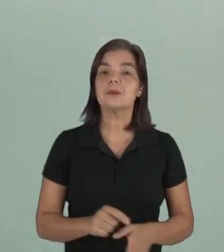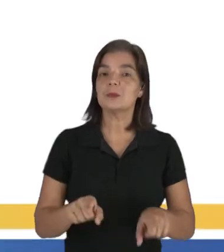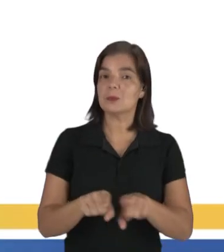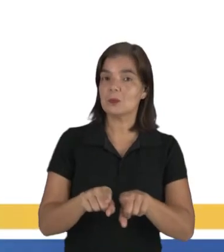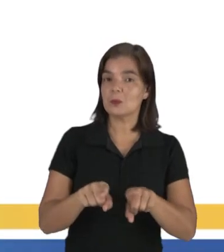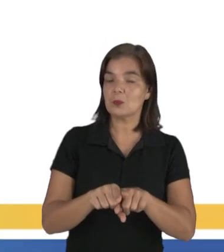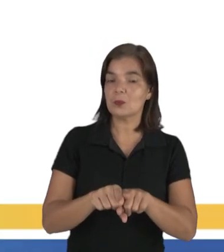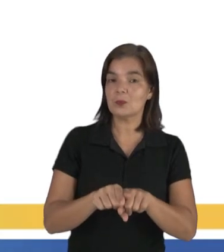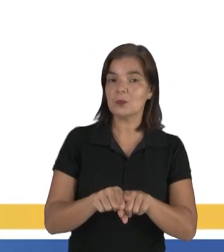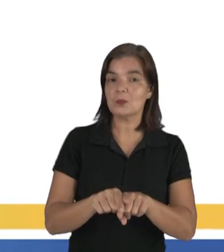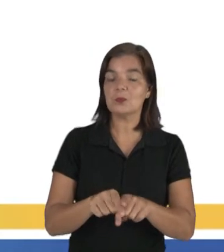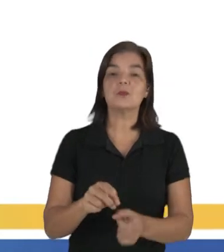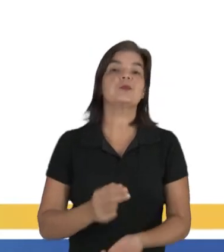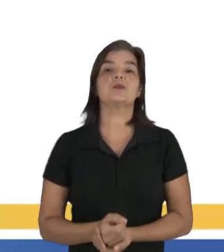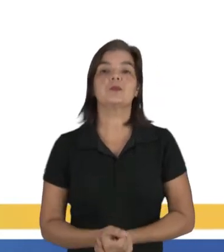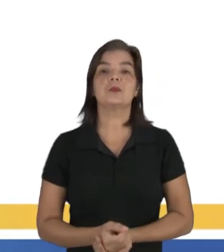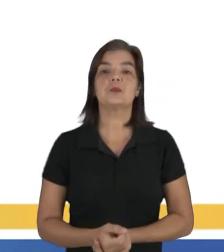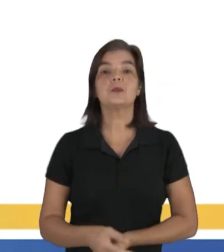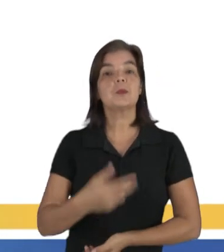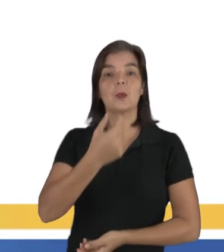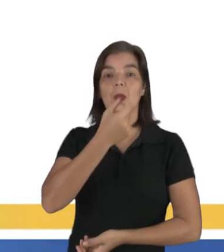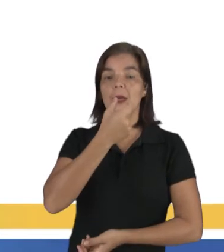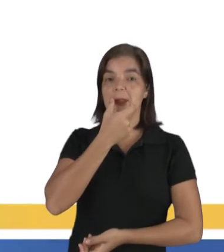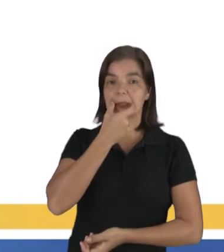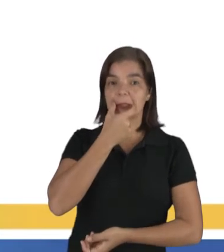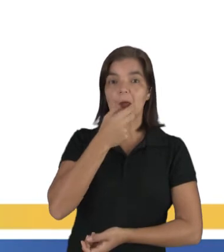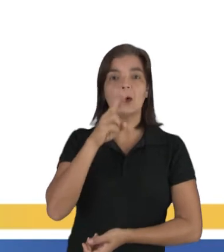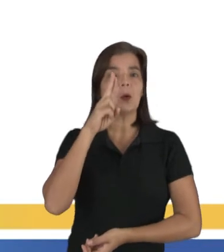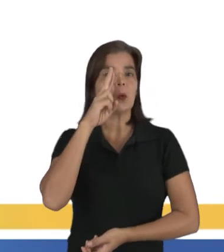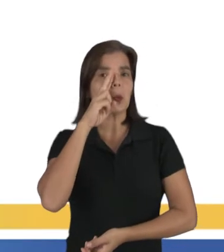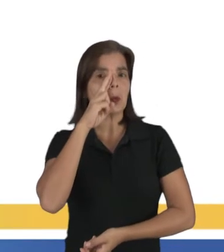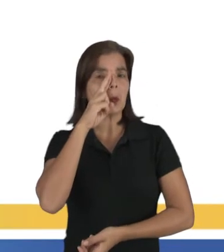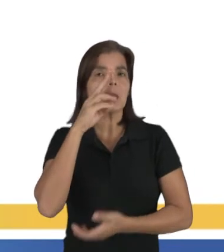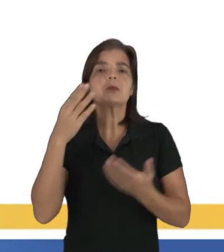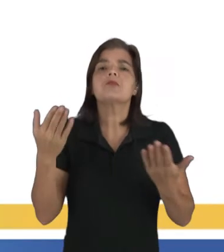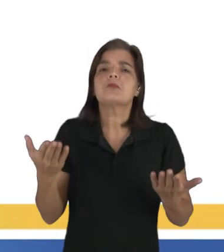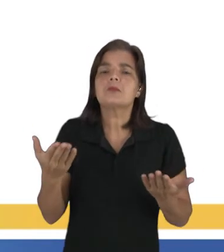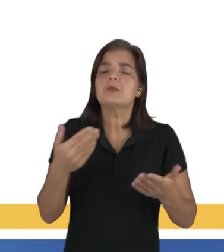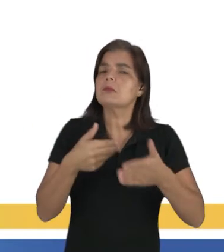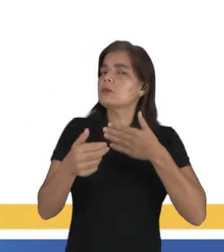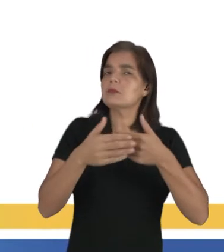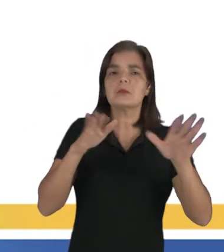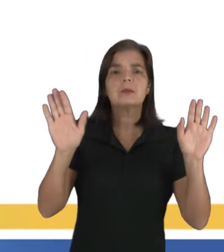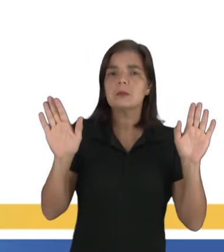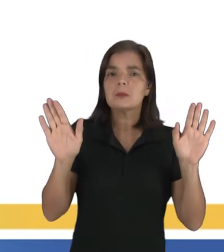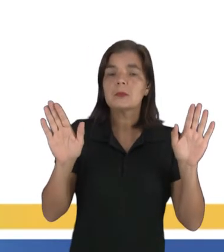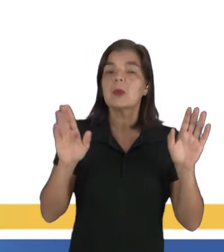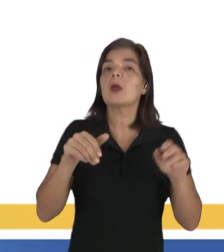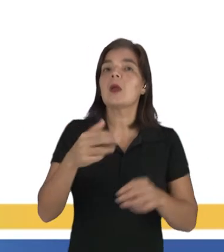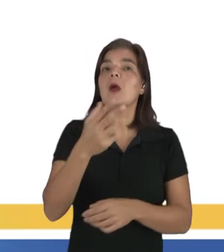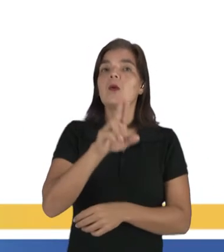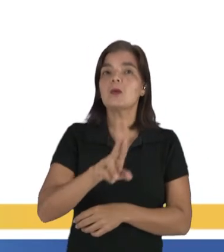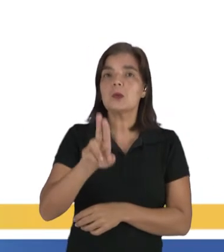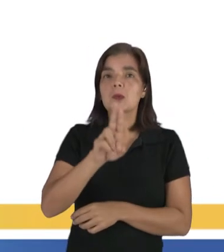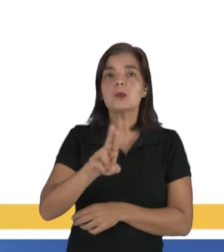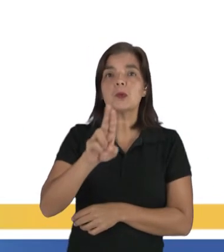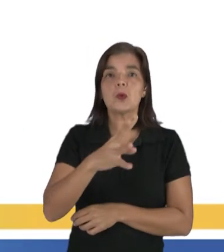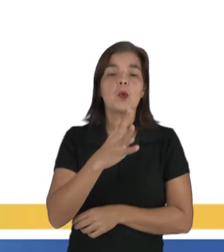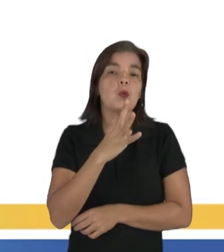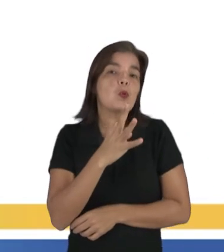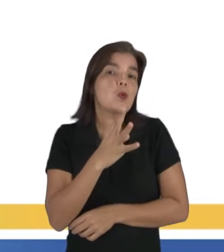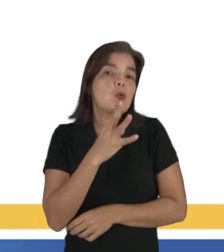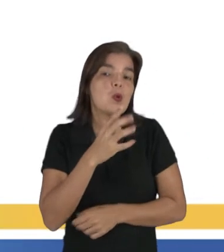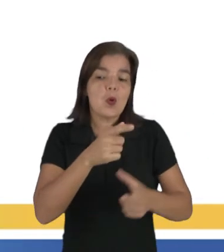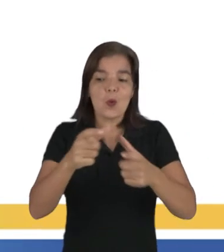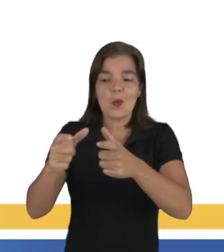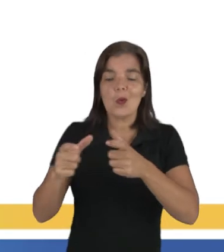entre é bolacha ou é biscoito? Não importa. O que importa é o produto. É aquele que você conhece, só que